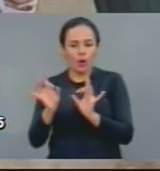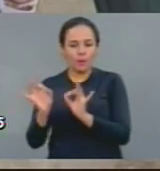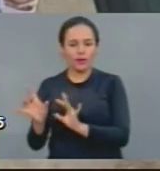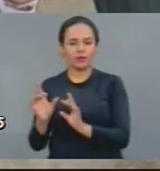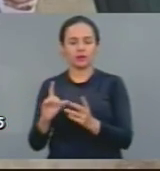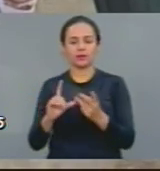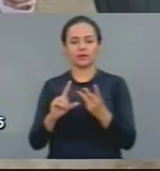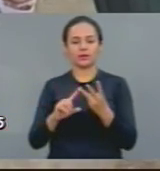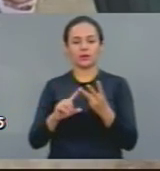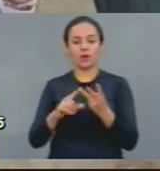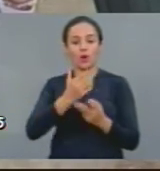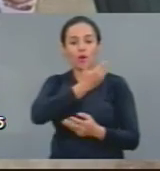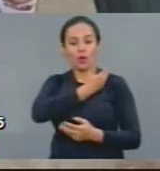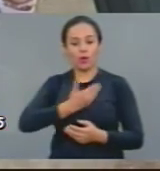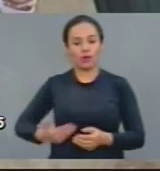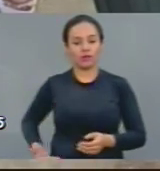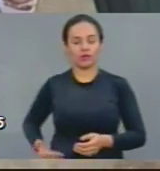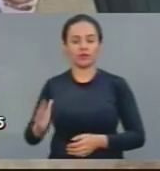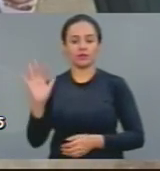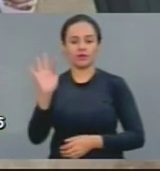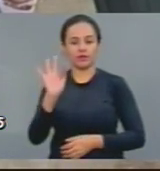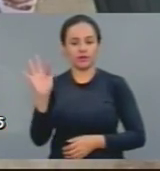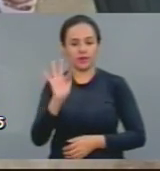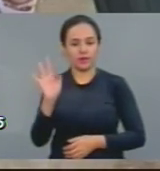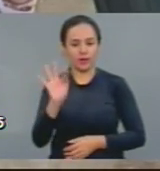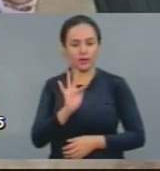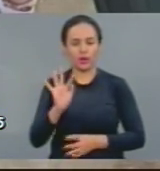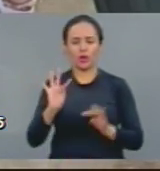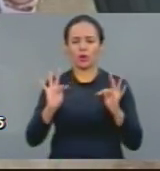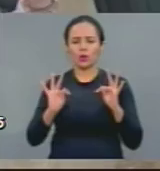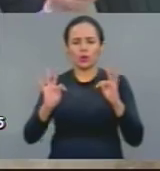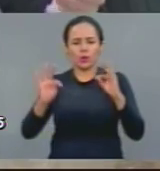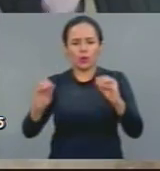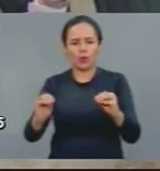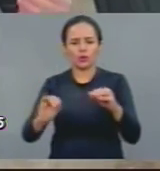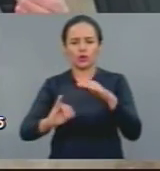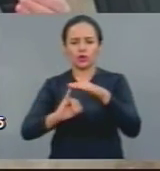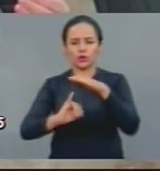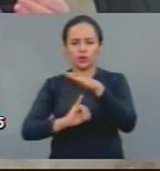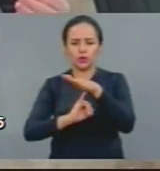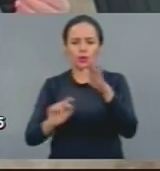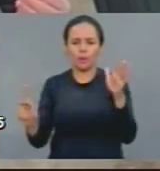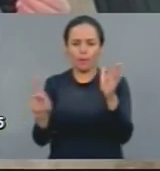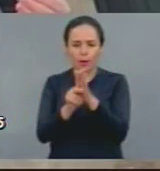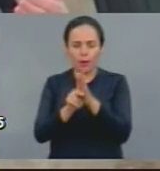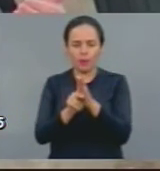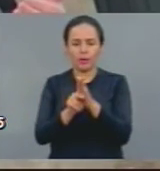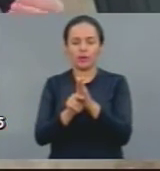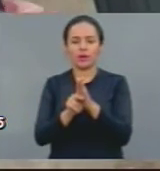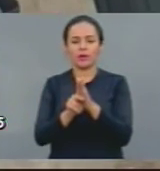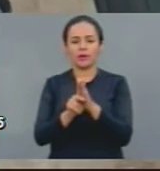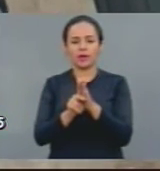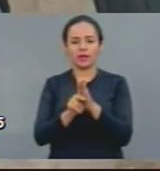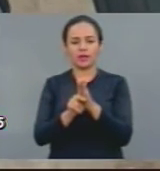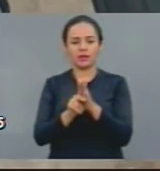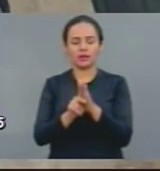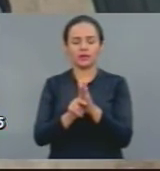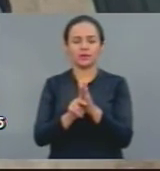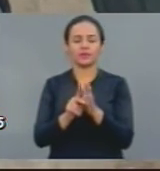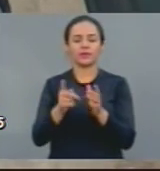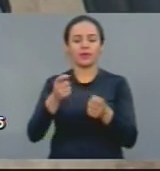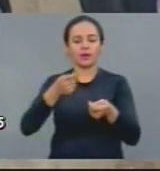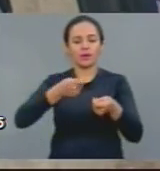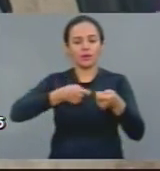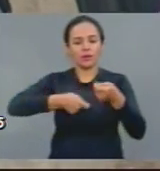enquanto o governo federal, enquanto todos os órgãos têm retração, têm retração de economia,